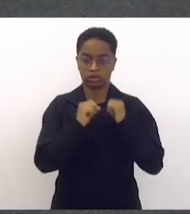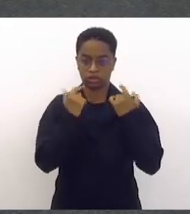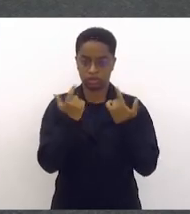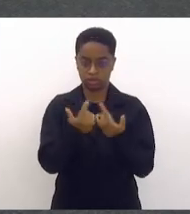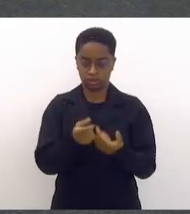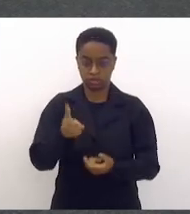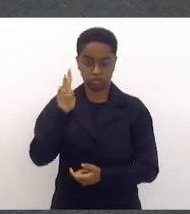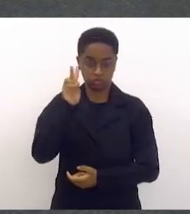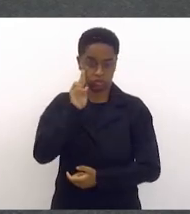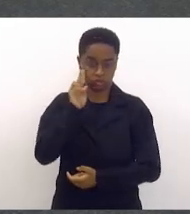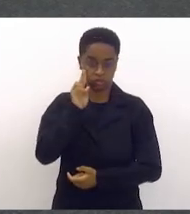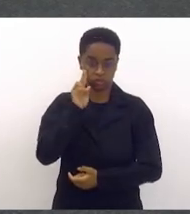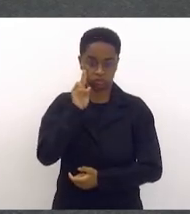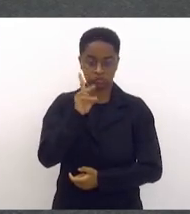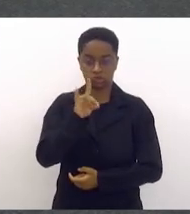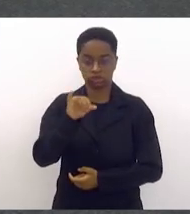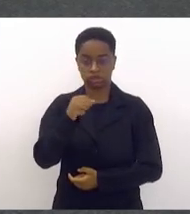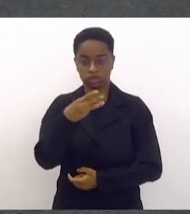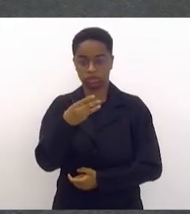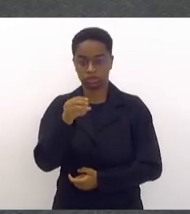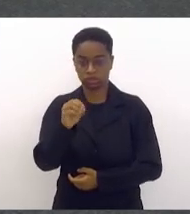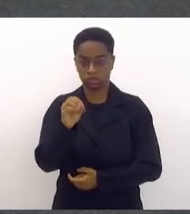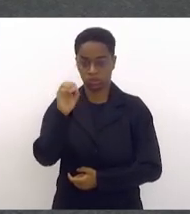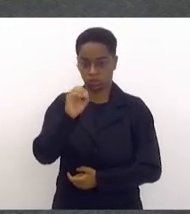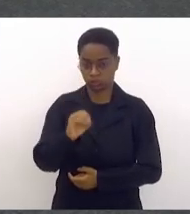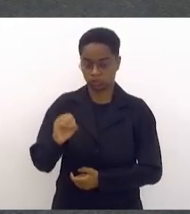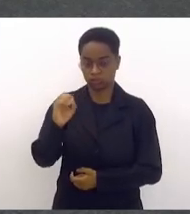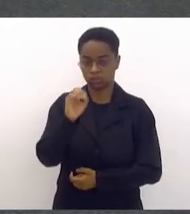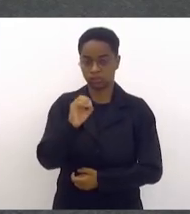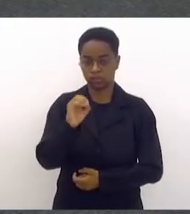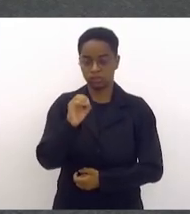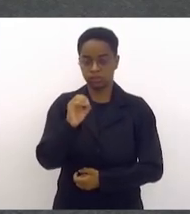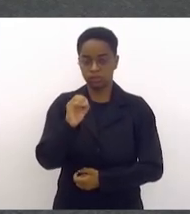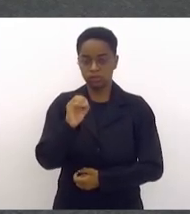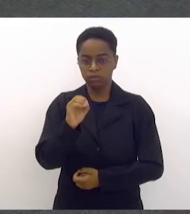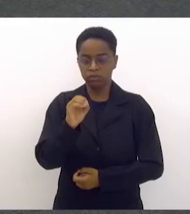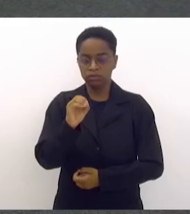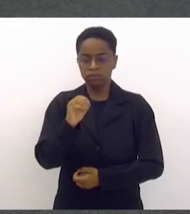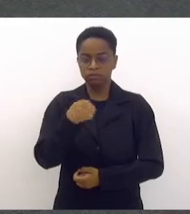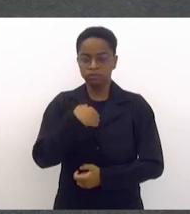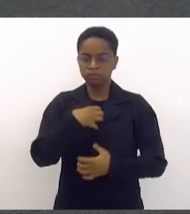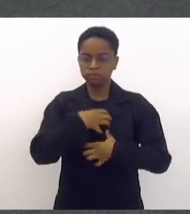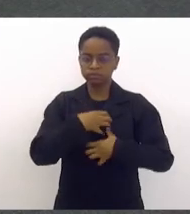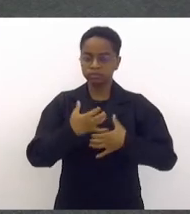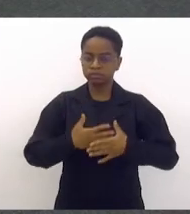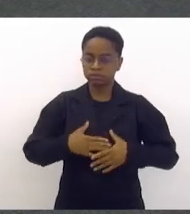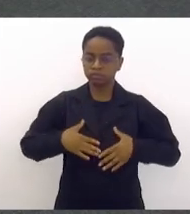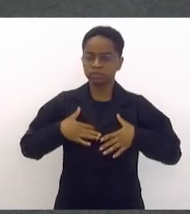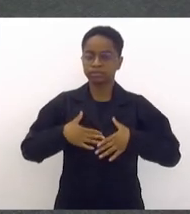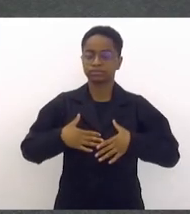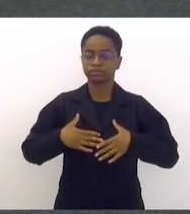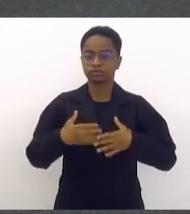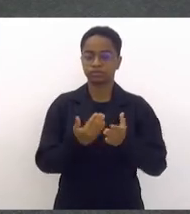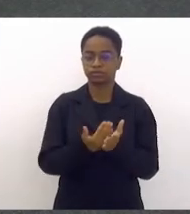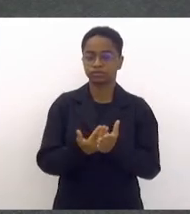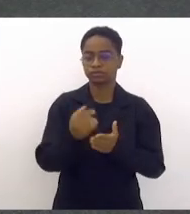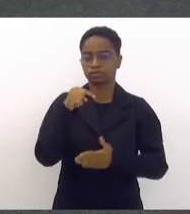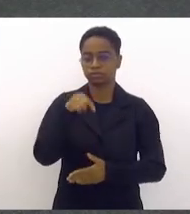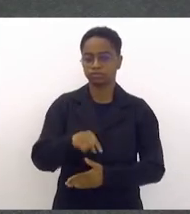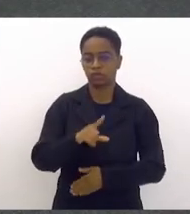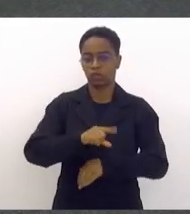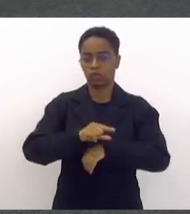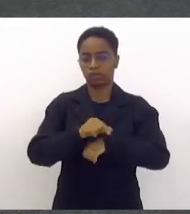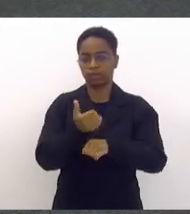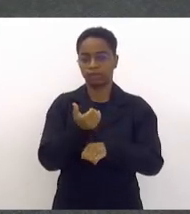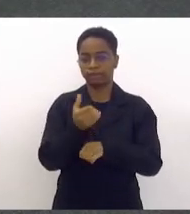segunda-feira, dia 30 de outubro, eu terei o prazer de instalar aqui neste plenário, às 10